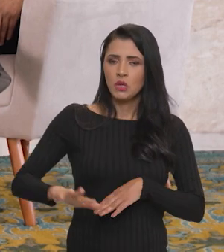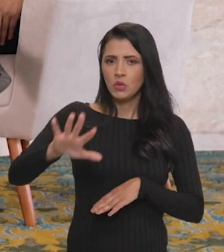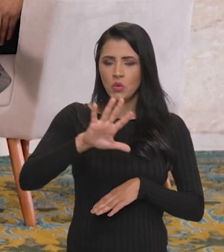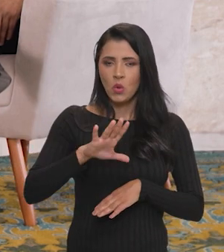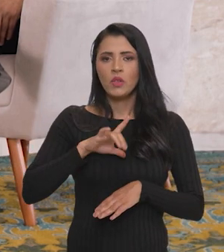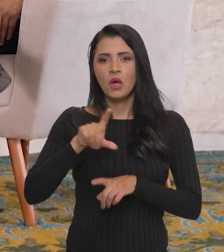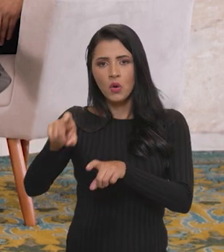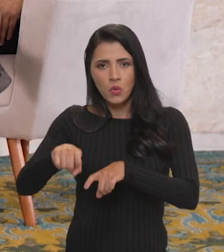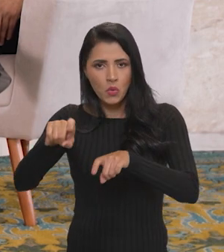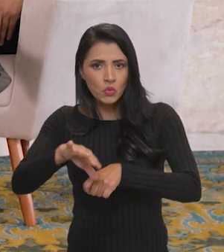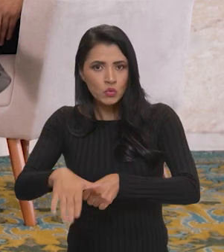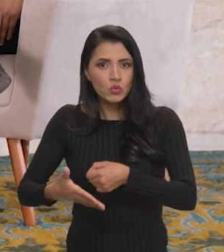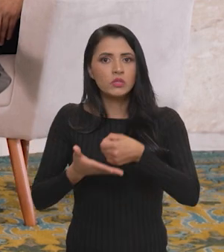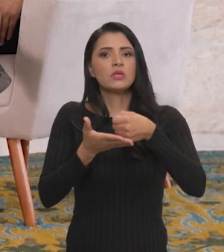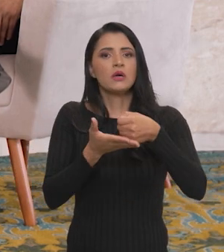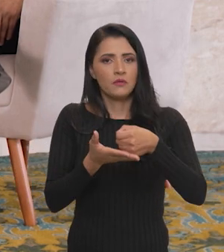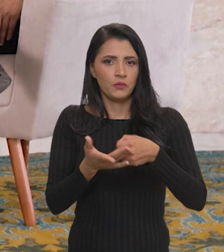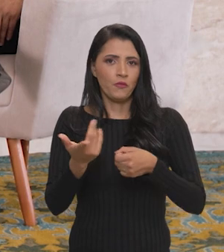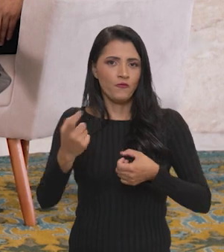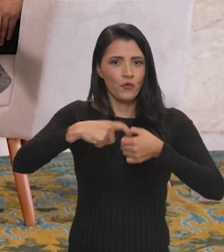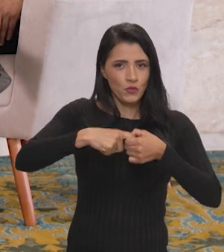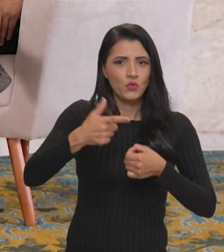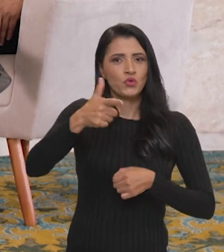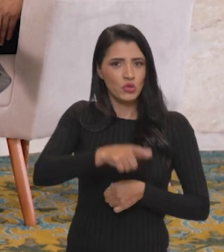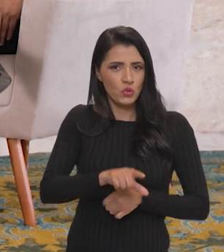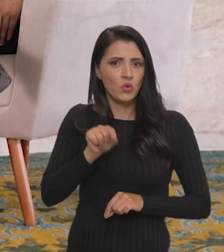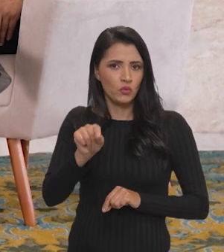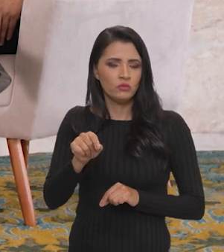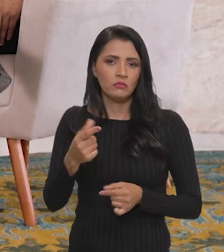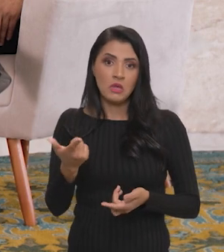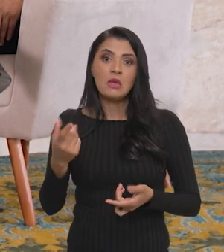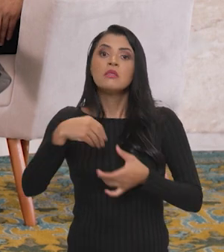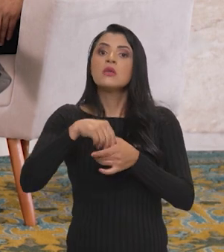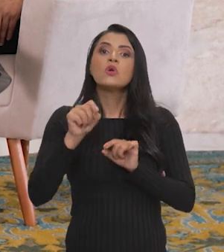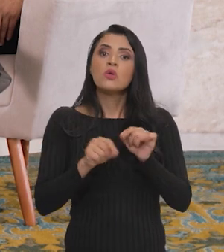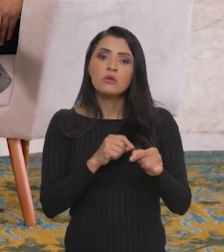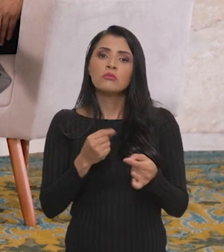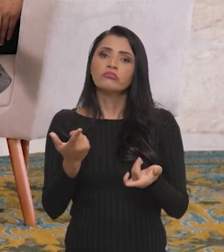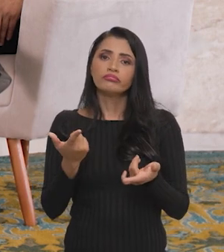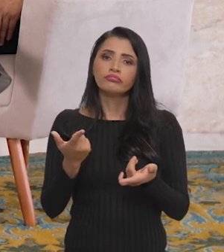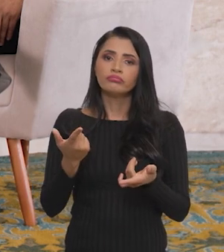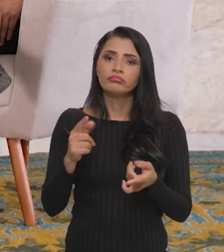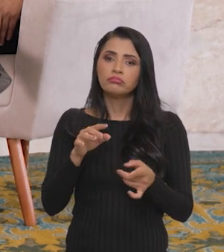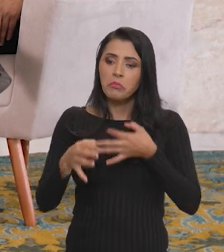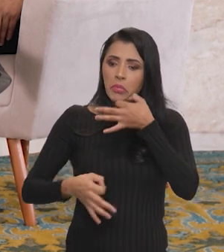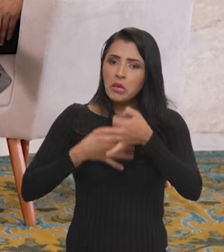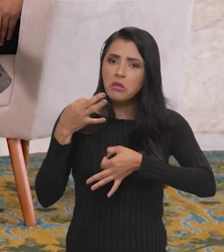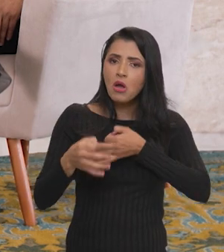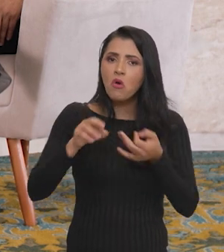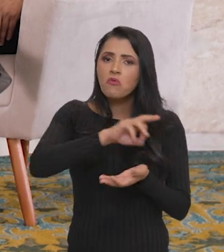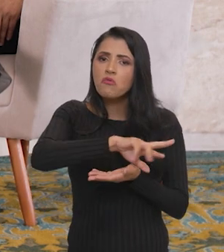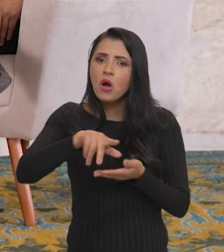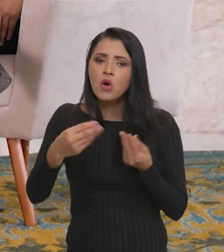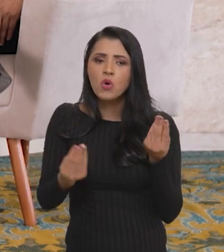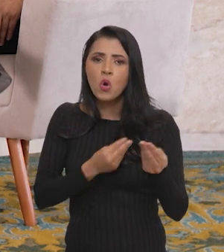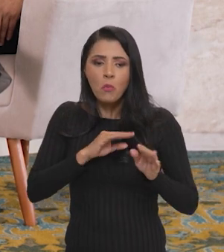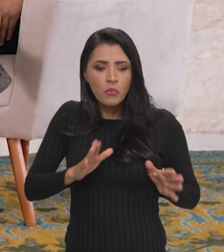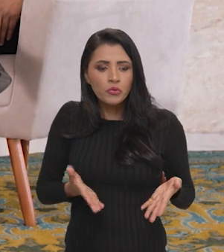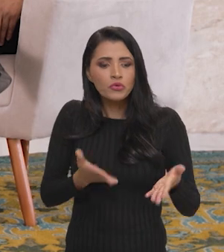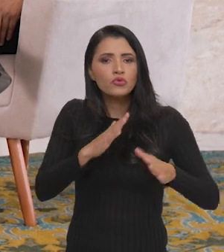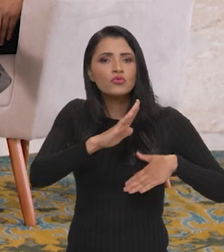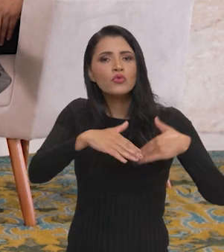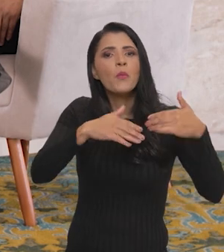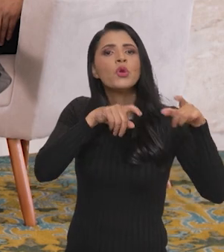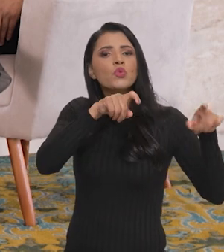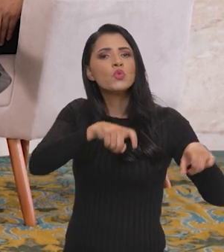Desenvolvimento Rural Sustentável. Então, gente passou a ter esse conselho novamente e nesse conselho vão reunir as várias visões sobre como a gente